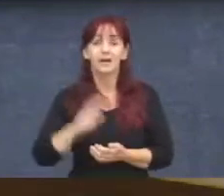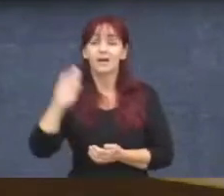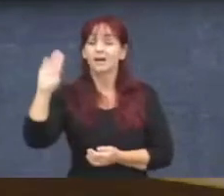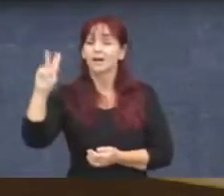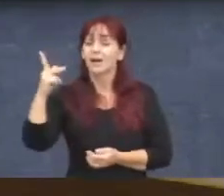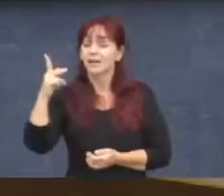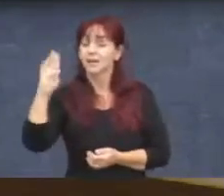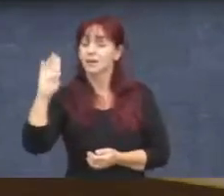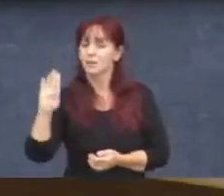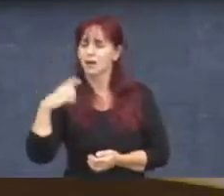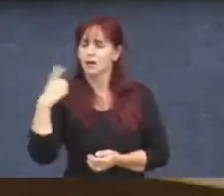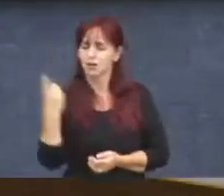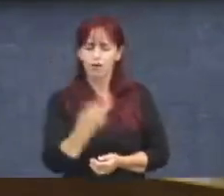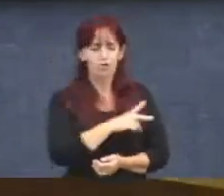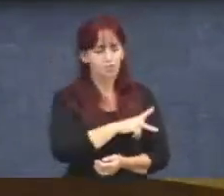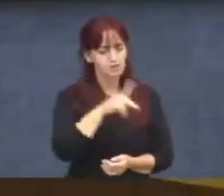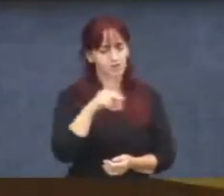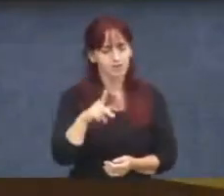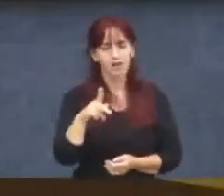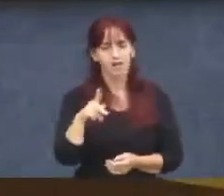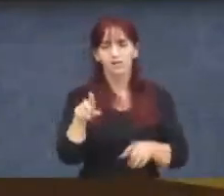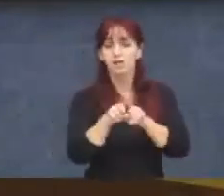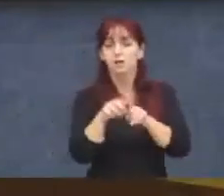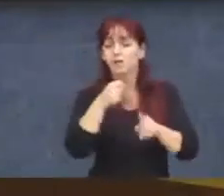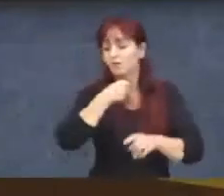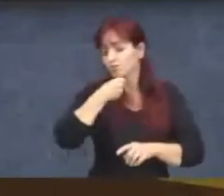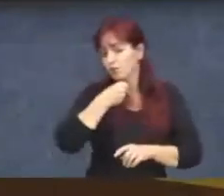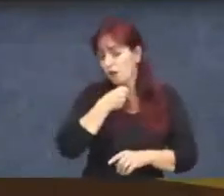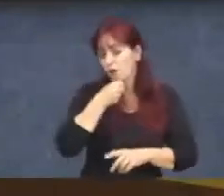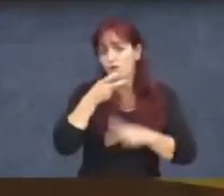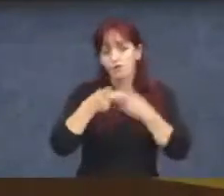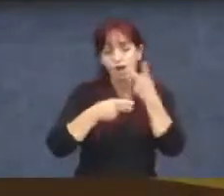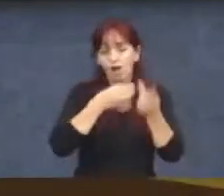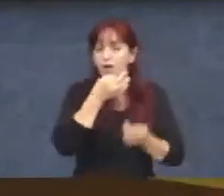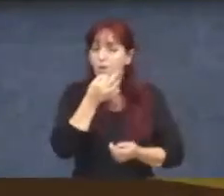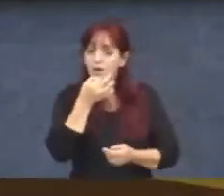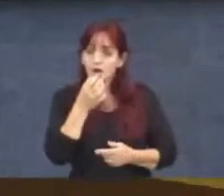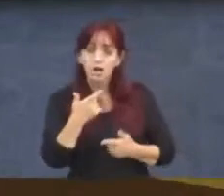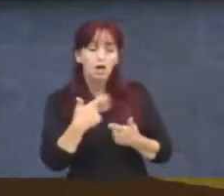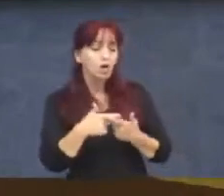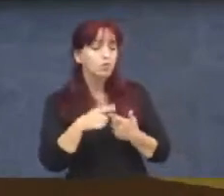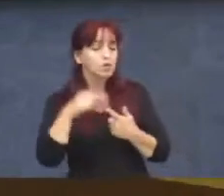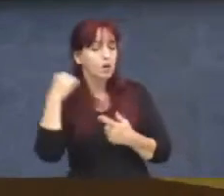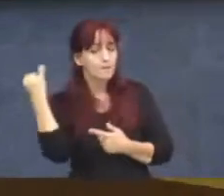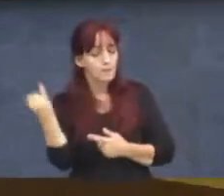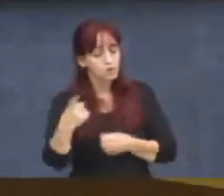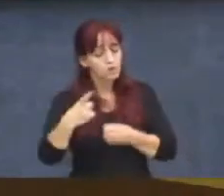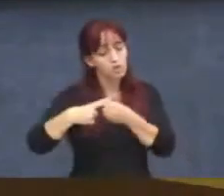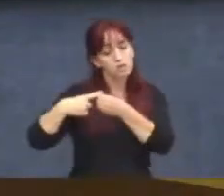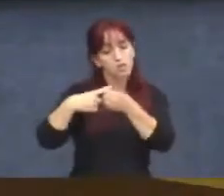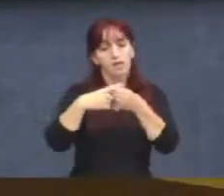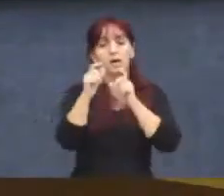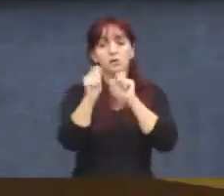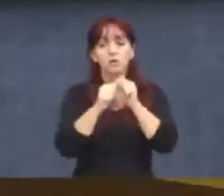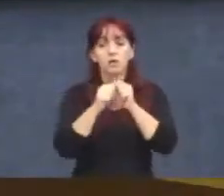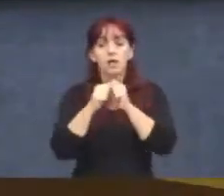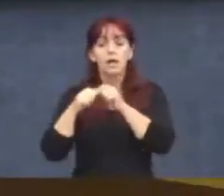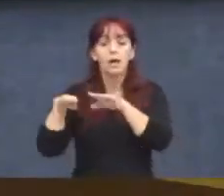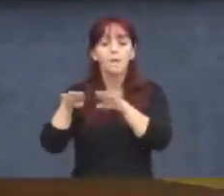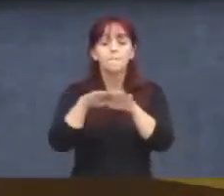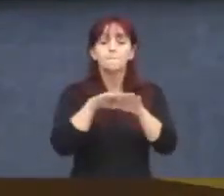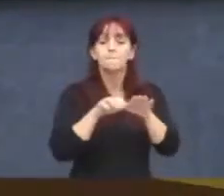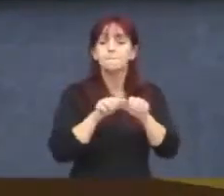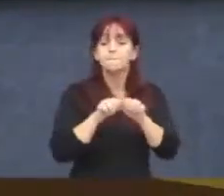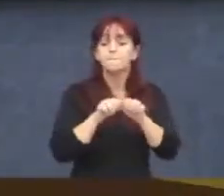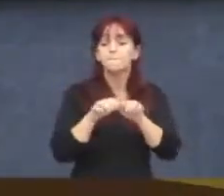Eu venho aqui, esse microfone também, para falar desse aspecto tão importante da nossa cidade, que é a mobilidade. E, desde o início